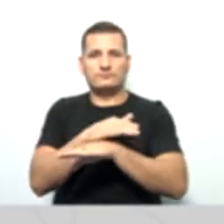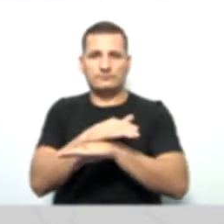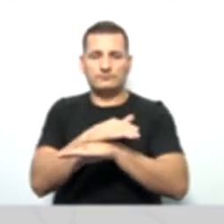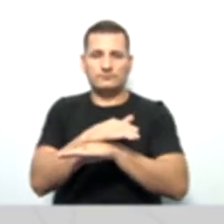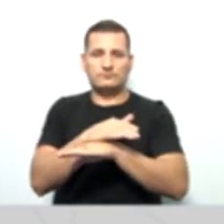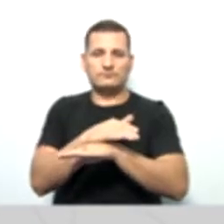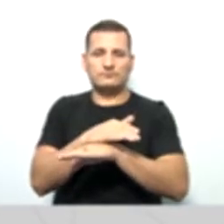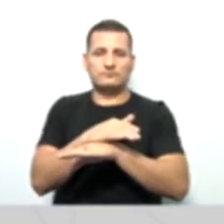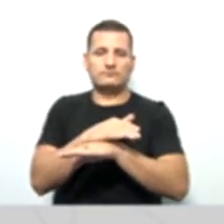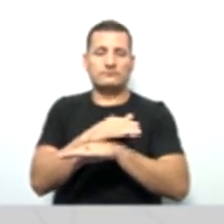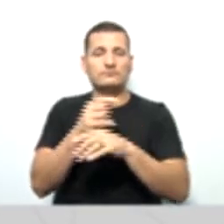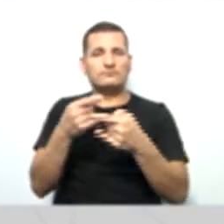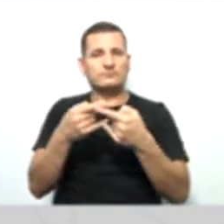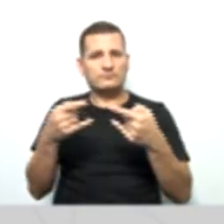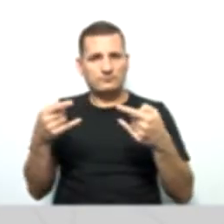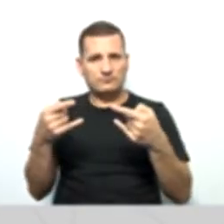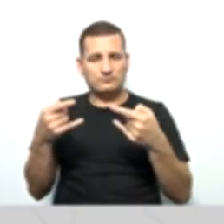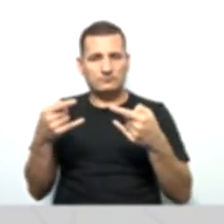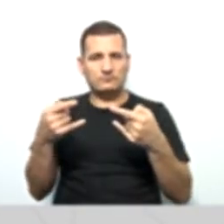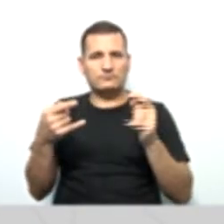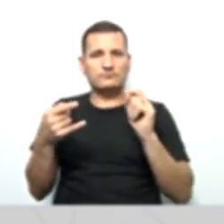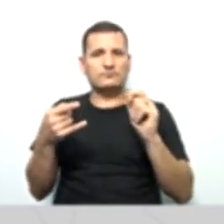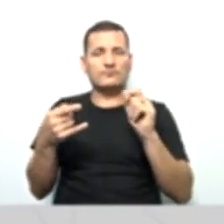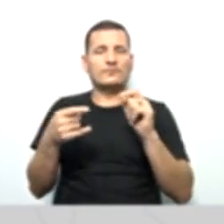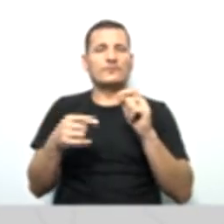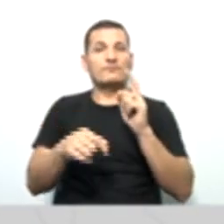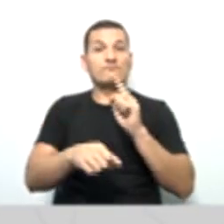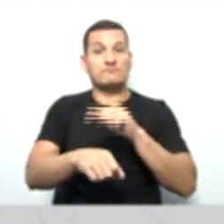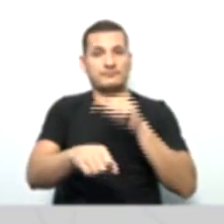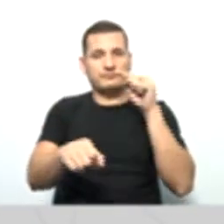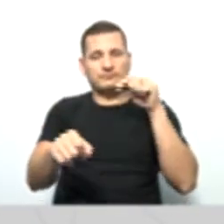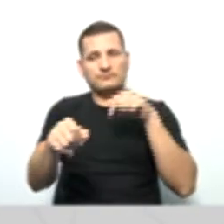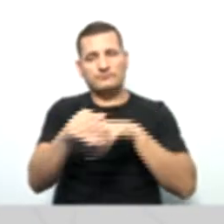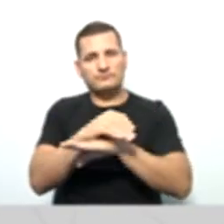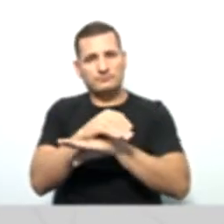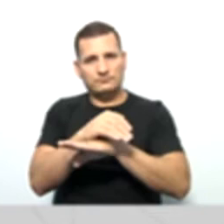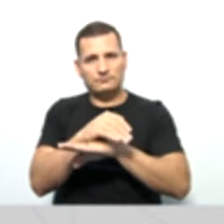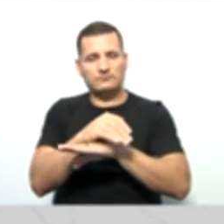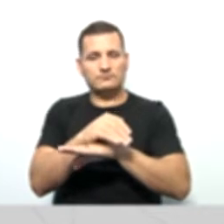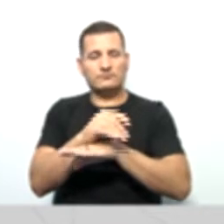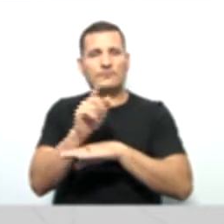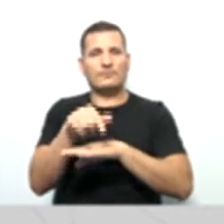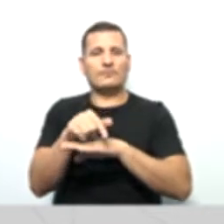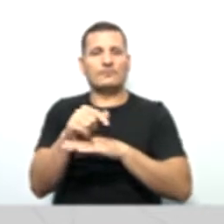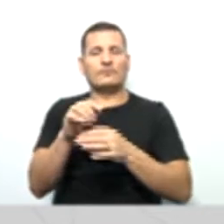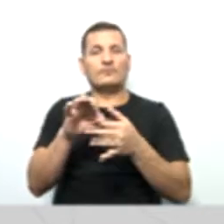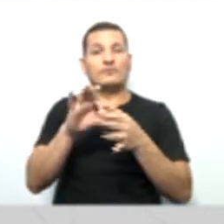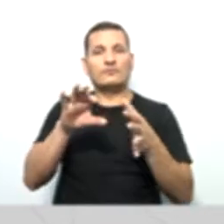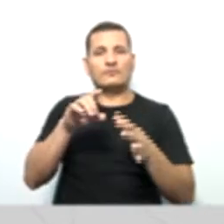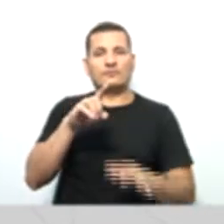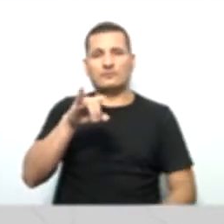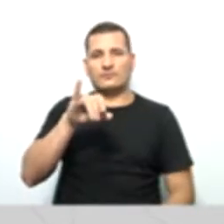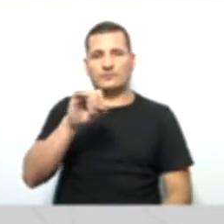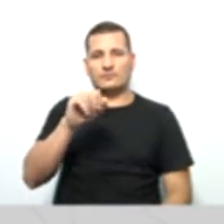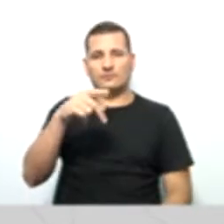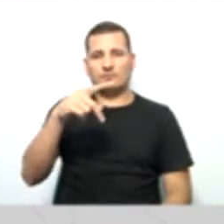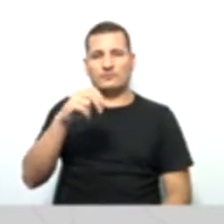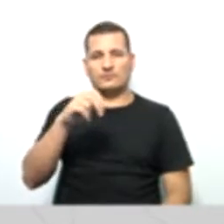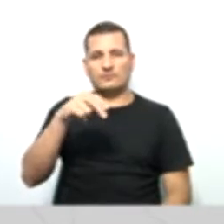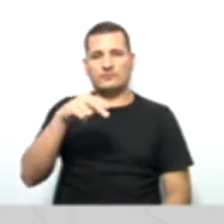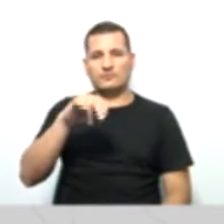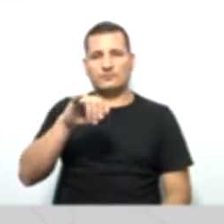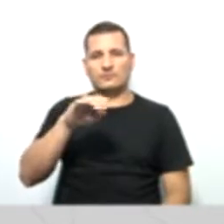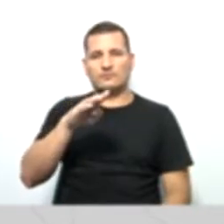devem ser depositados imediatamente. Esses, sim, são o quê? São disponibilidades também. Esse